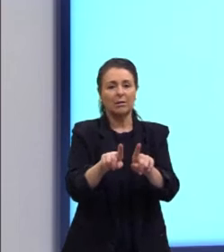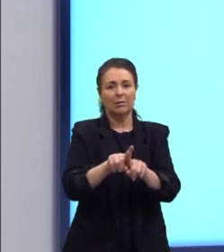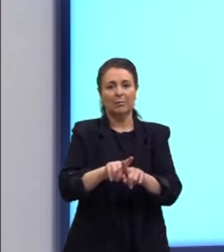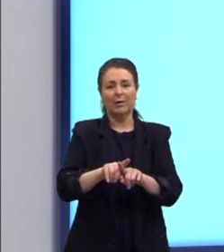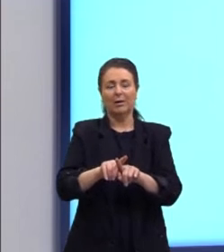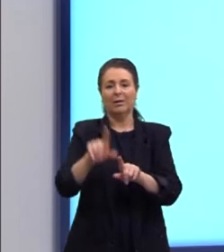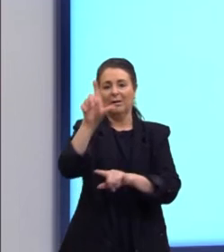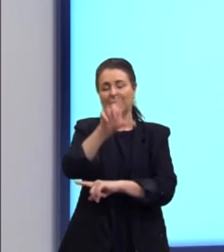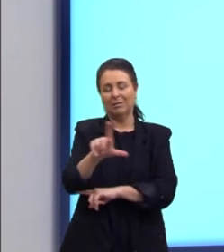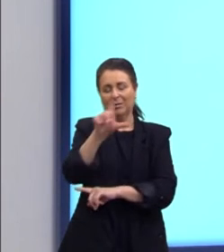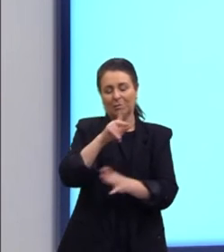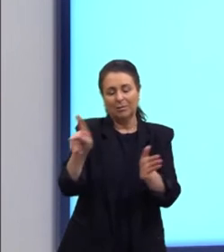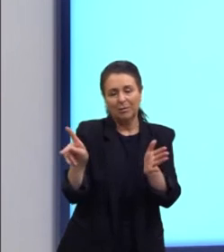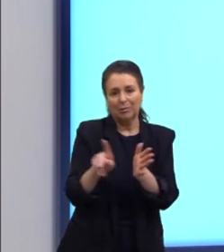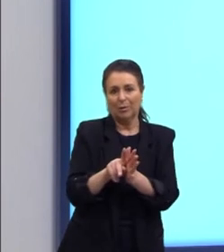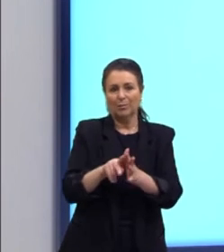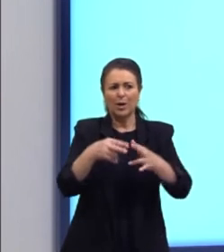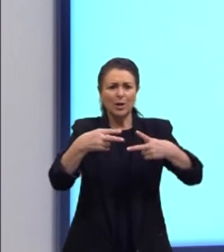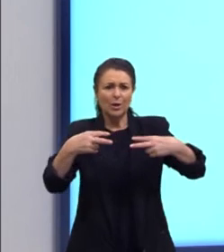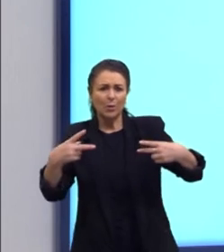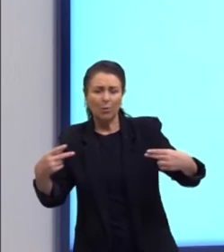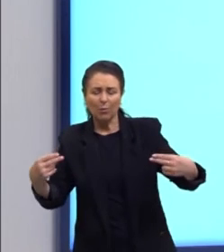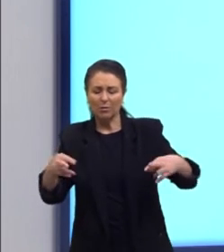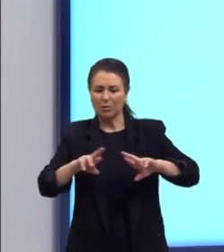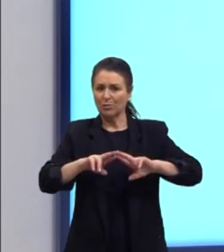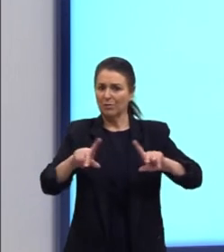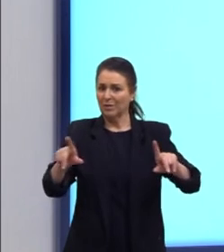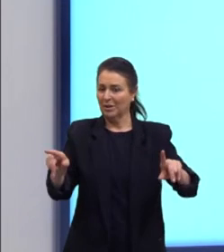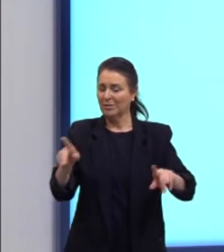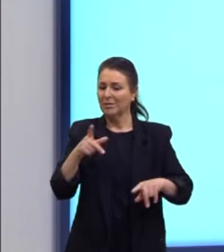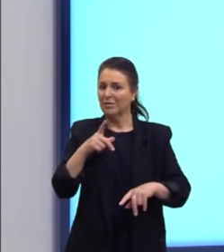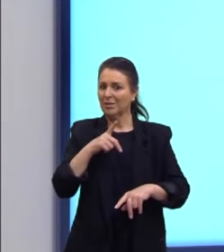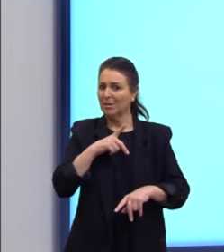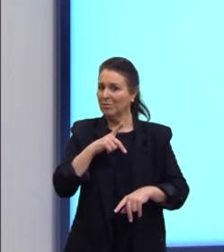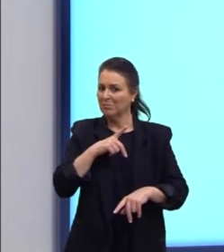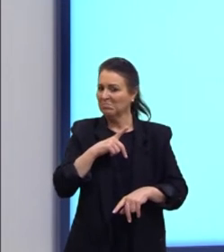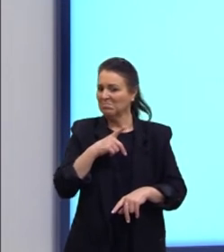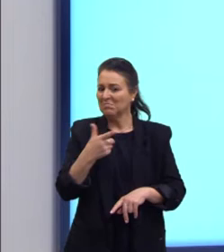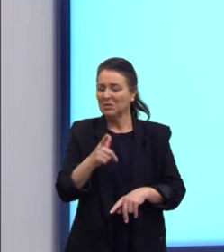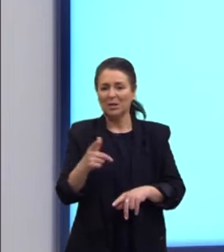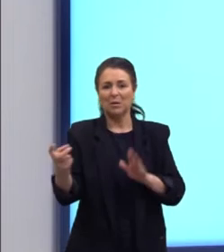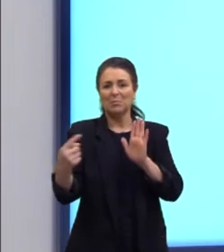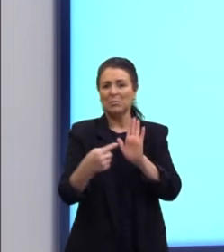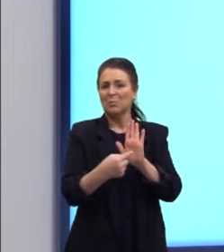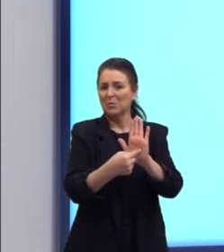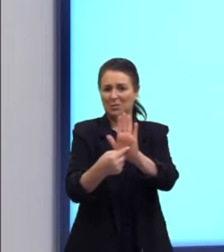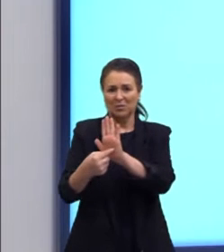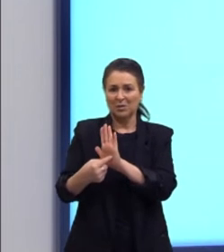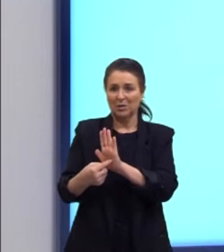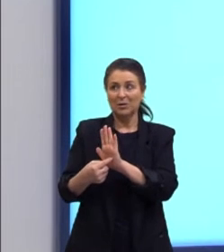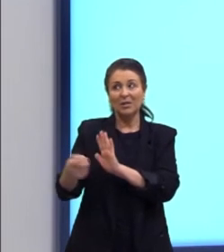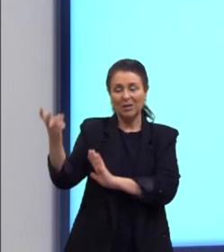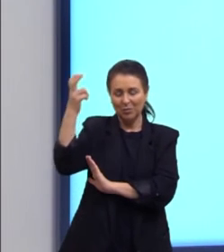entre outros aspectos que não estão citados aqui quando se refere à cultura de um determinado país.